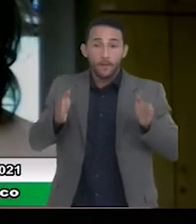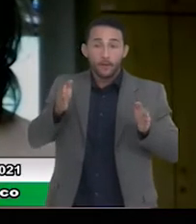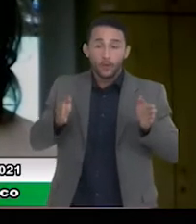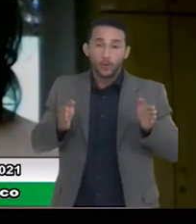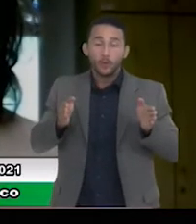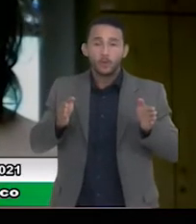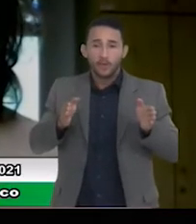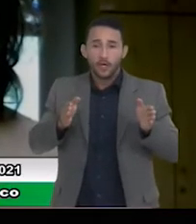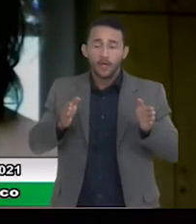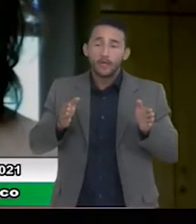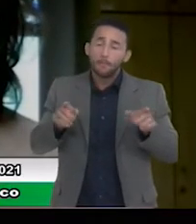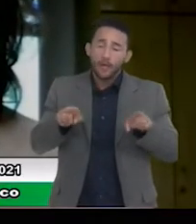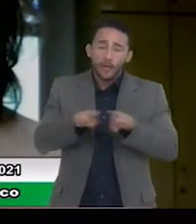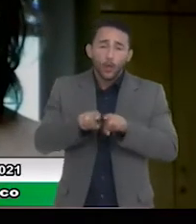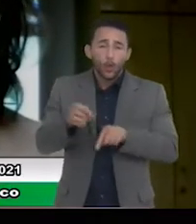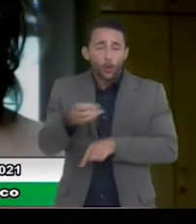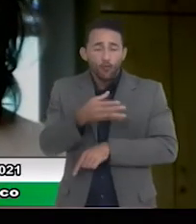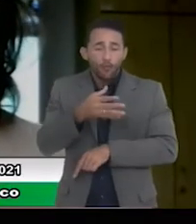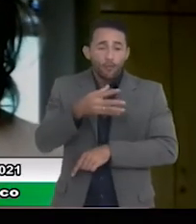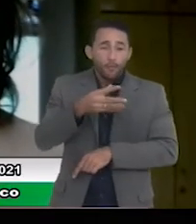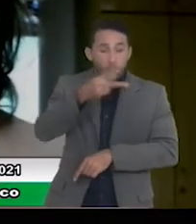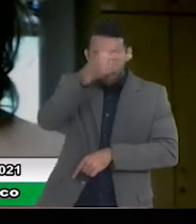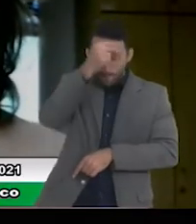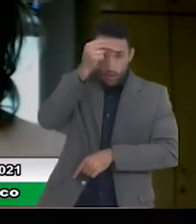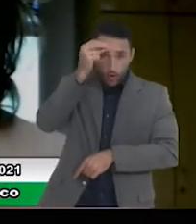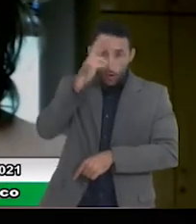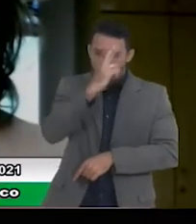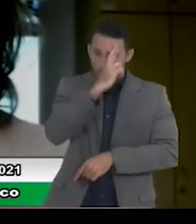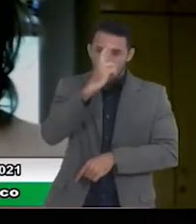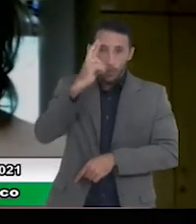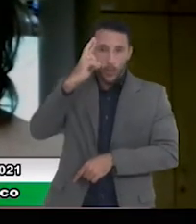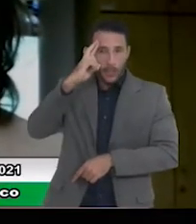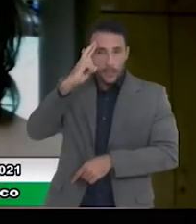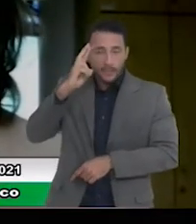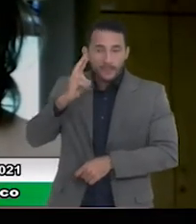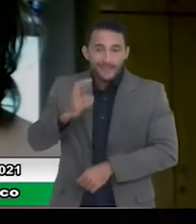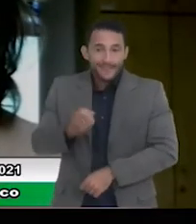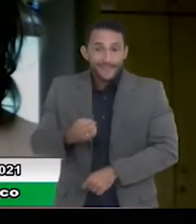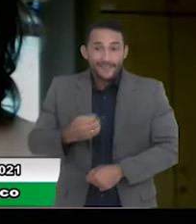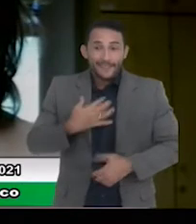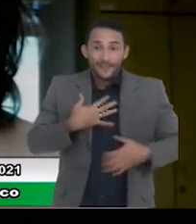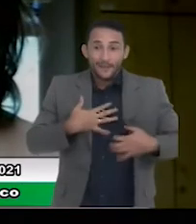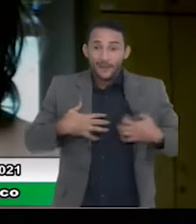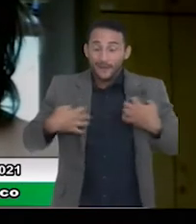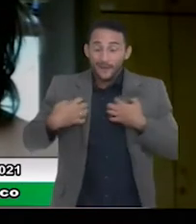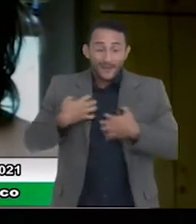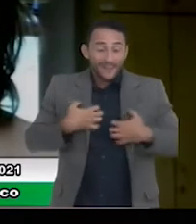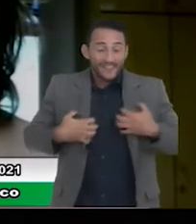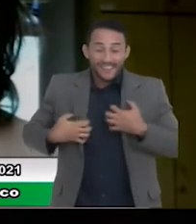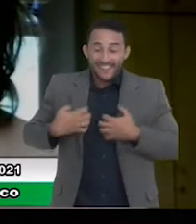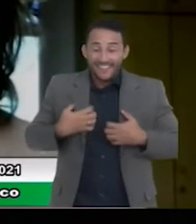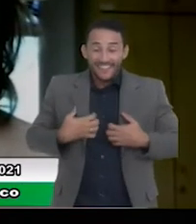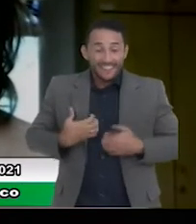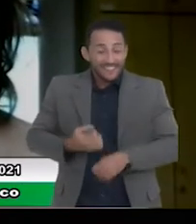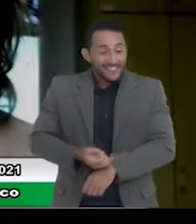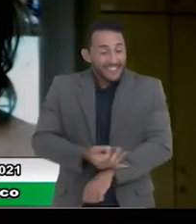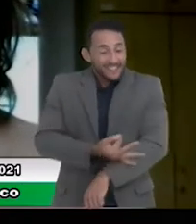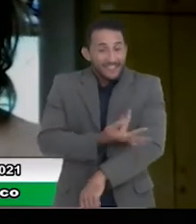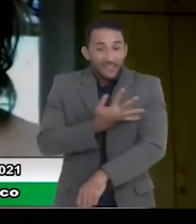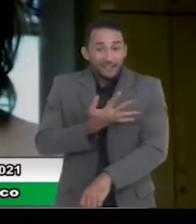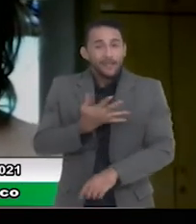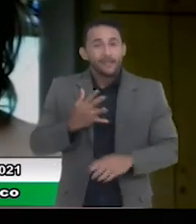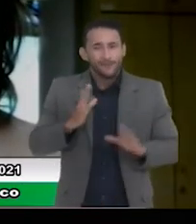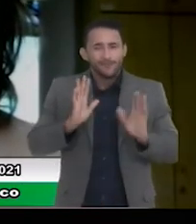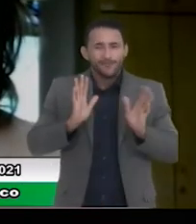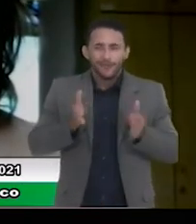o prefeito Rogério Lins me escalou. Eu fico muito honrado de poder estar conduzindo os trabalhos na Secretaria de Finanças. Eu